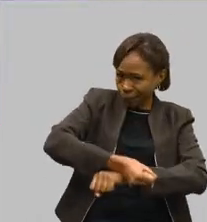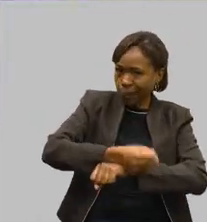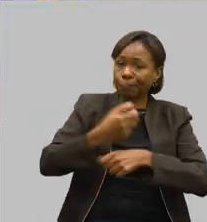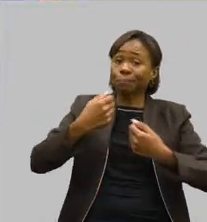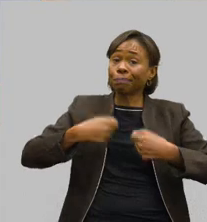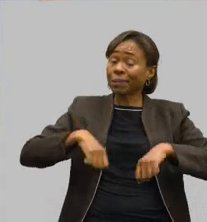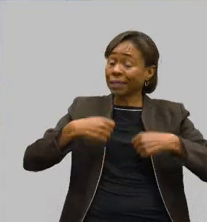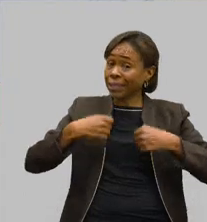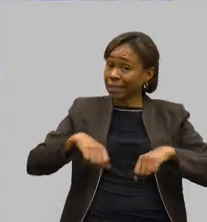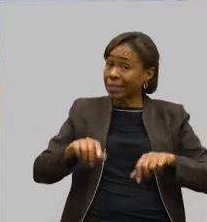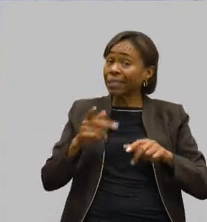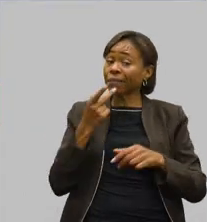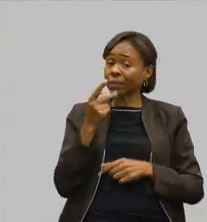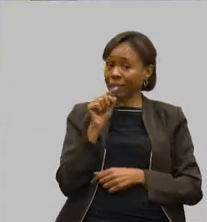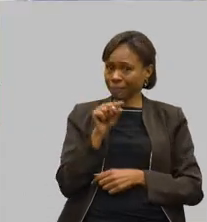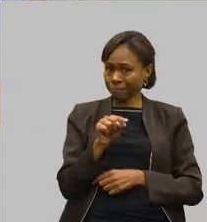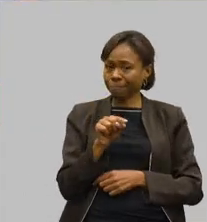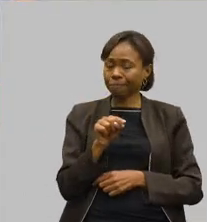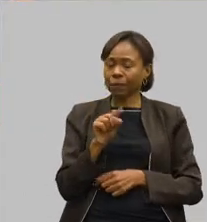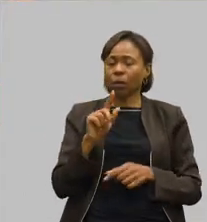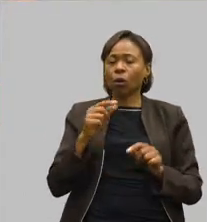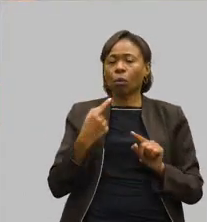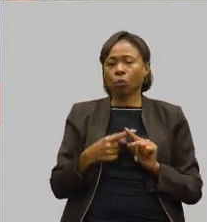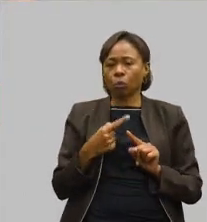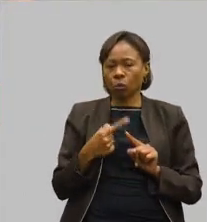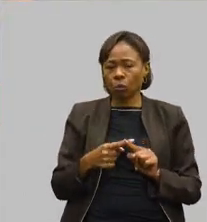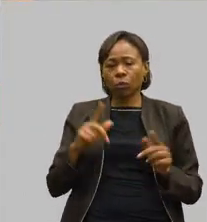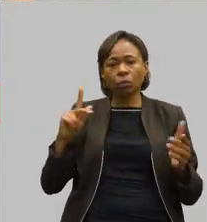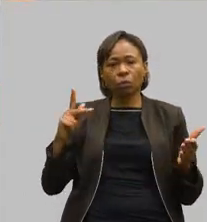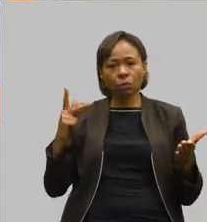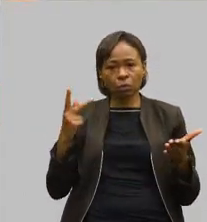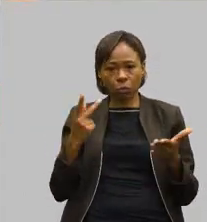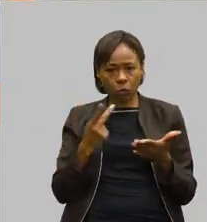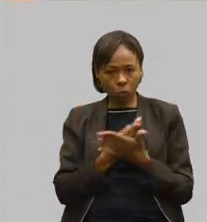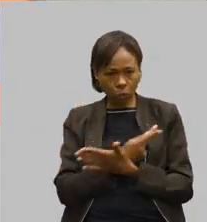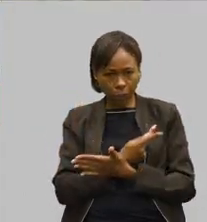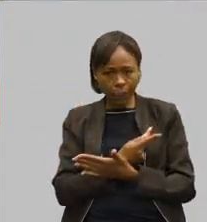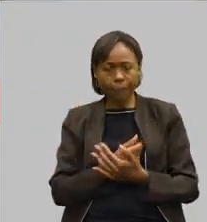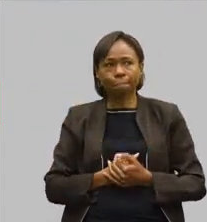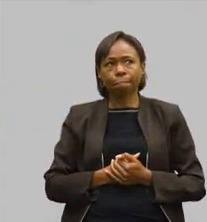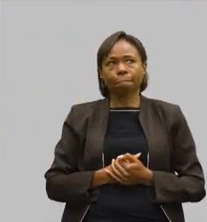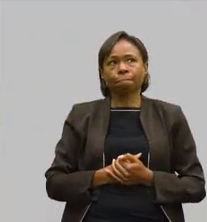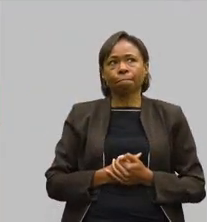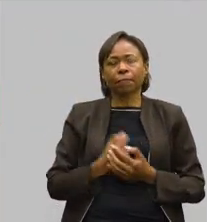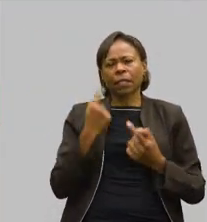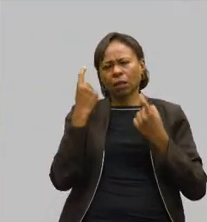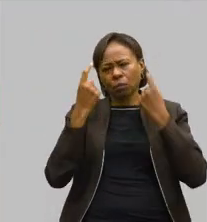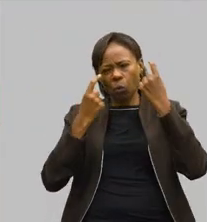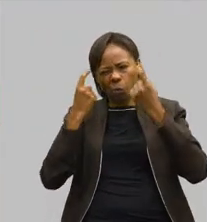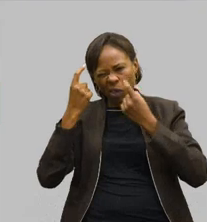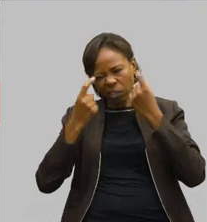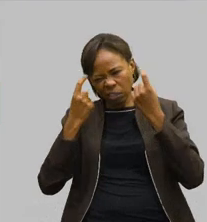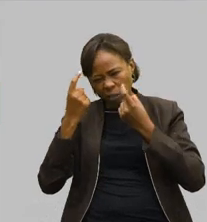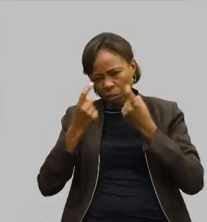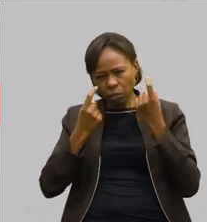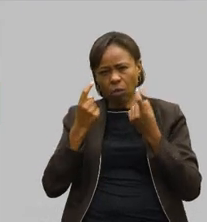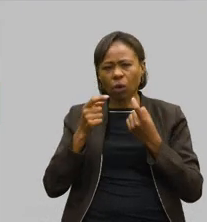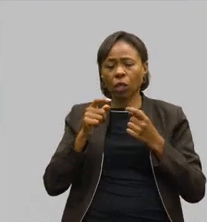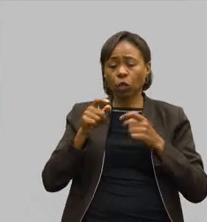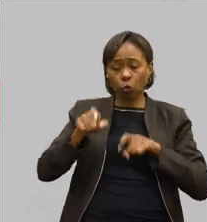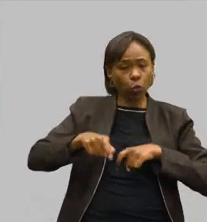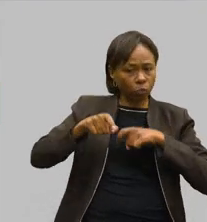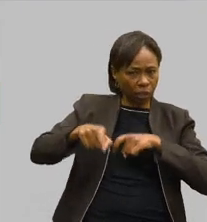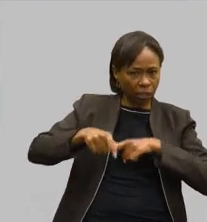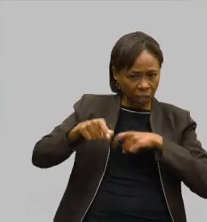porque o que acontece e, diante das preocupações dos produtores, das